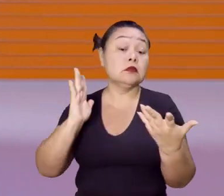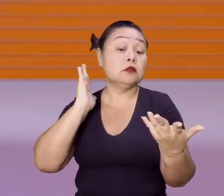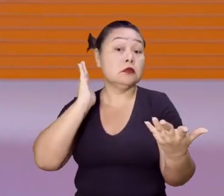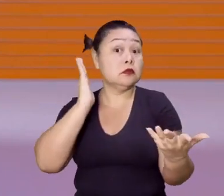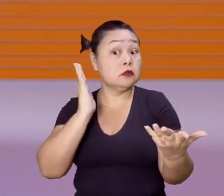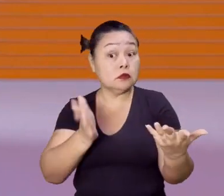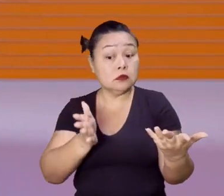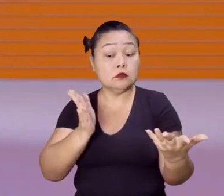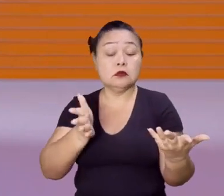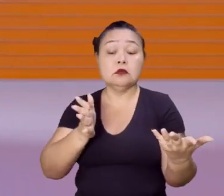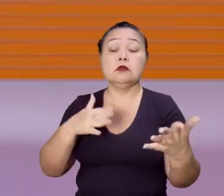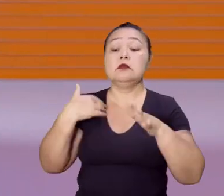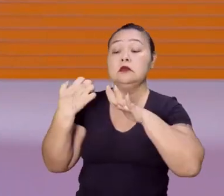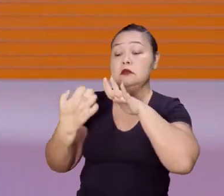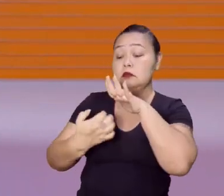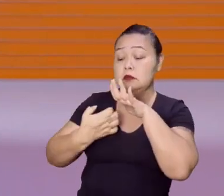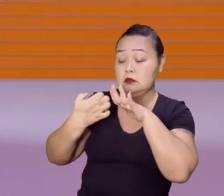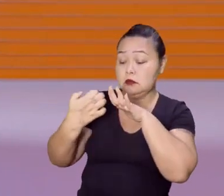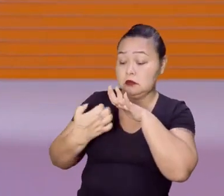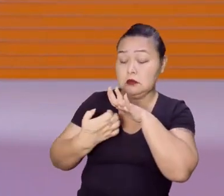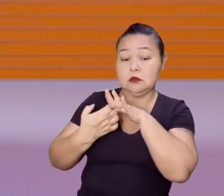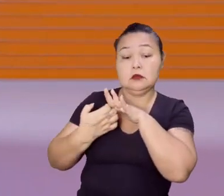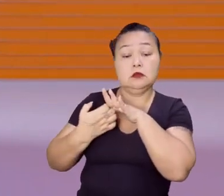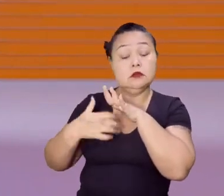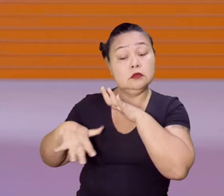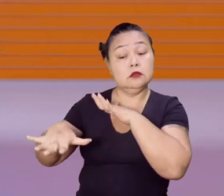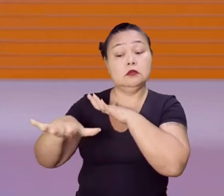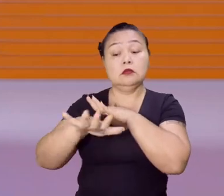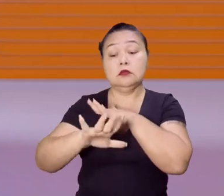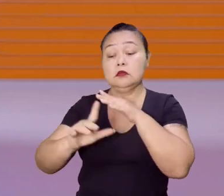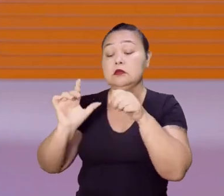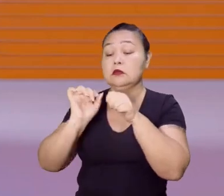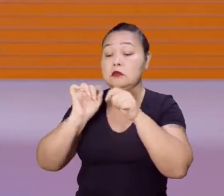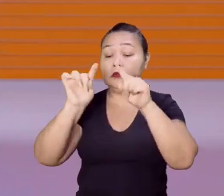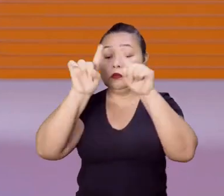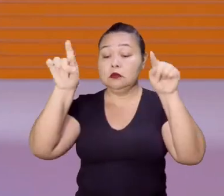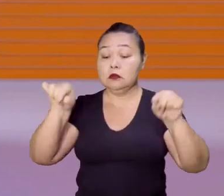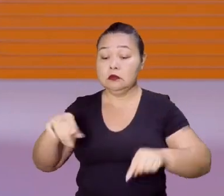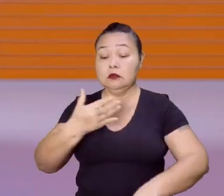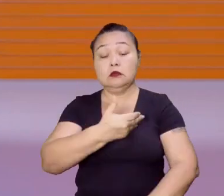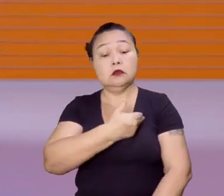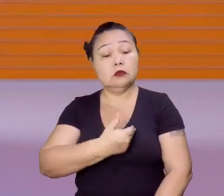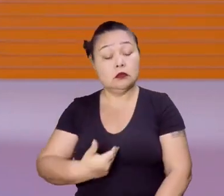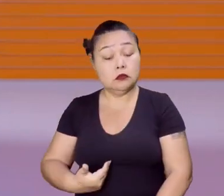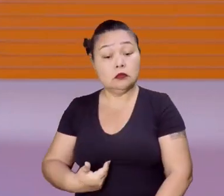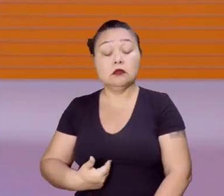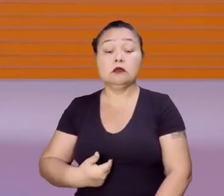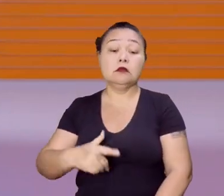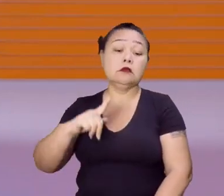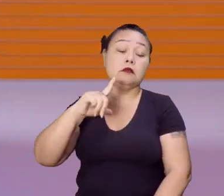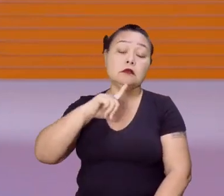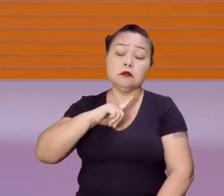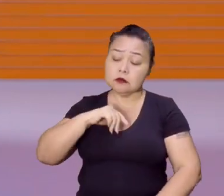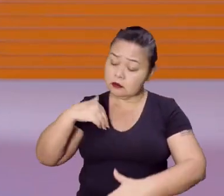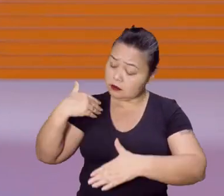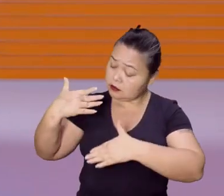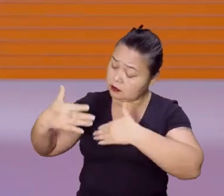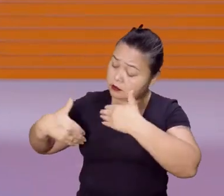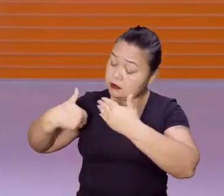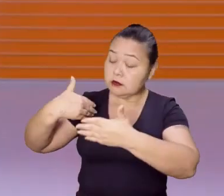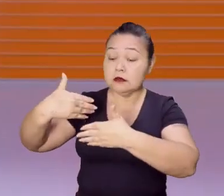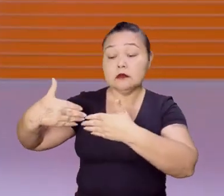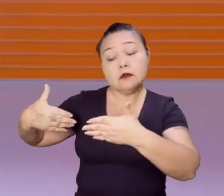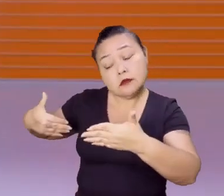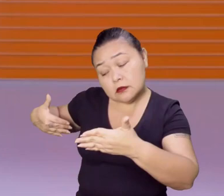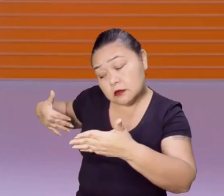já esteja ali numa empresa ou num serviço público, em algum lugar, que já tenha construído a sua